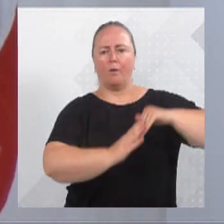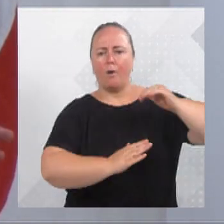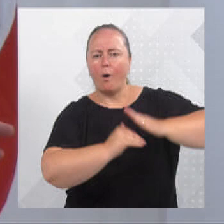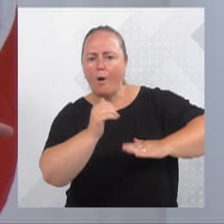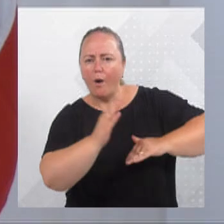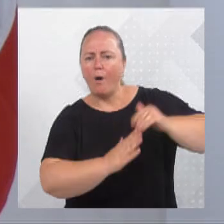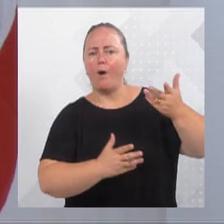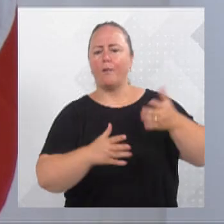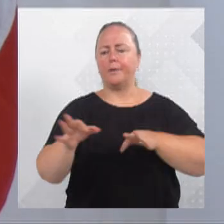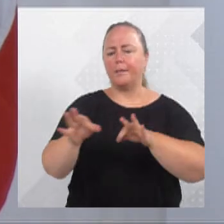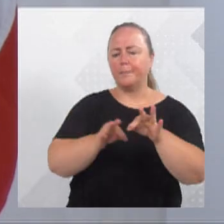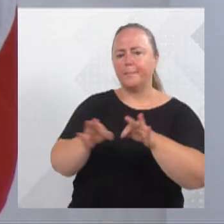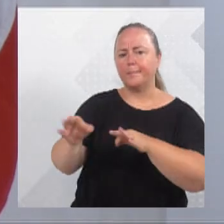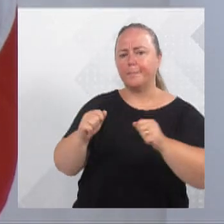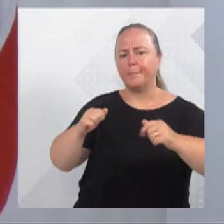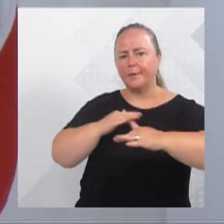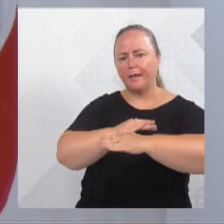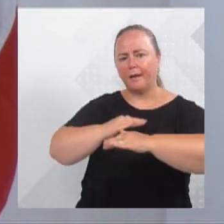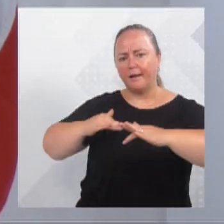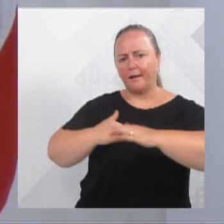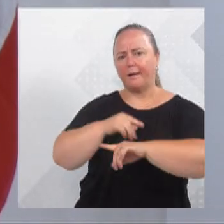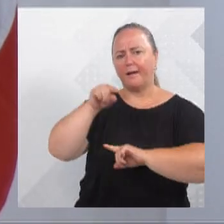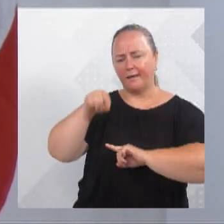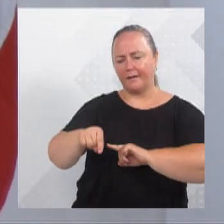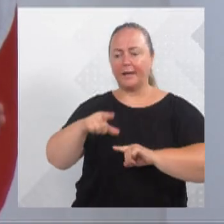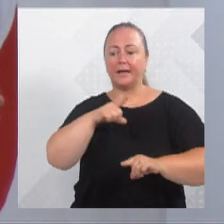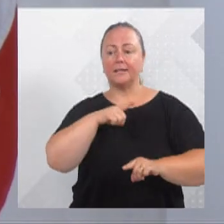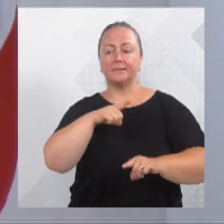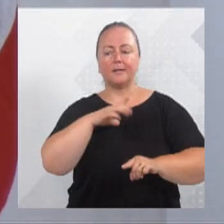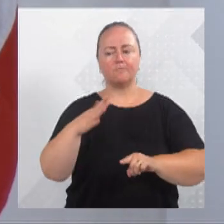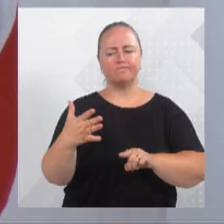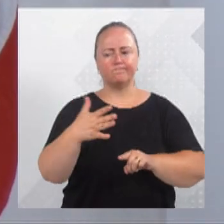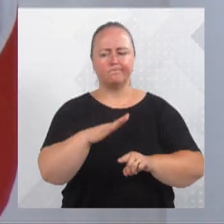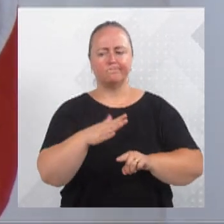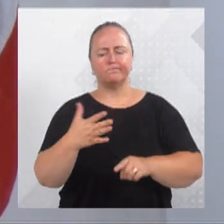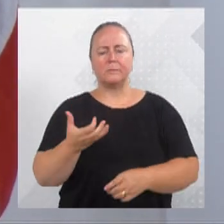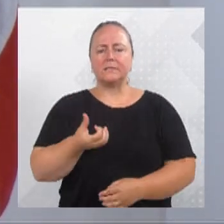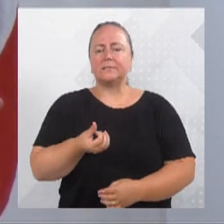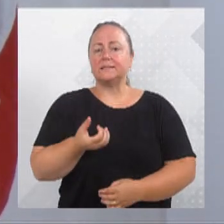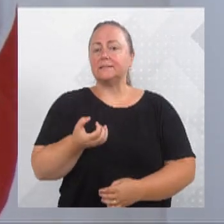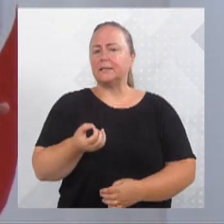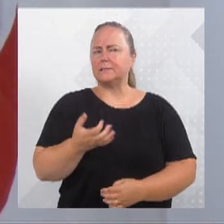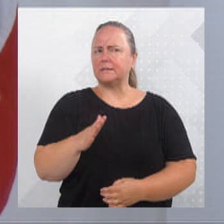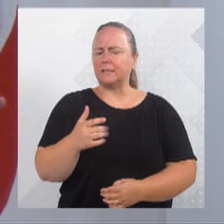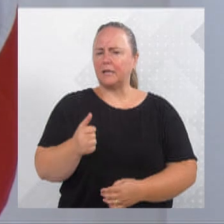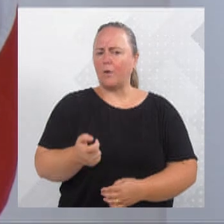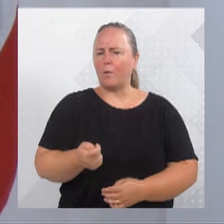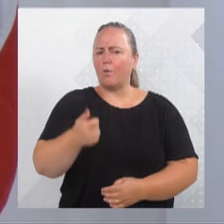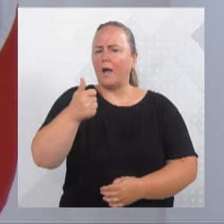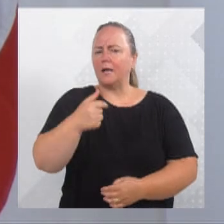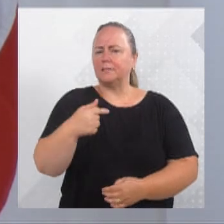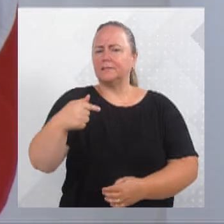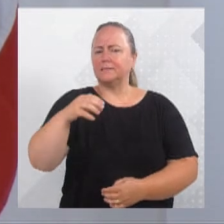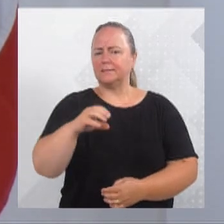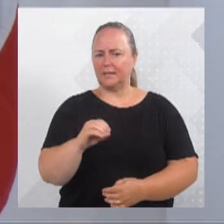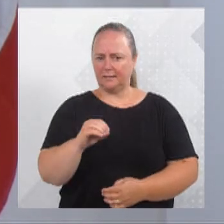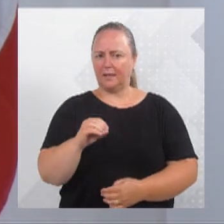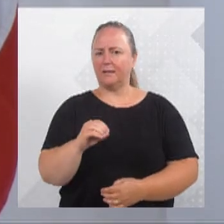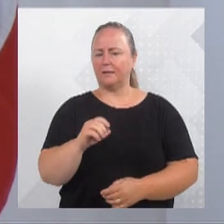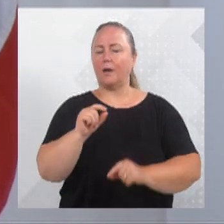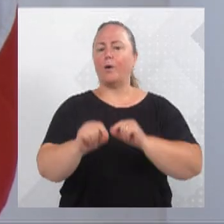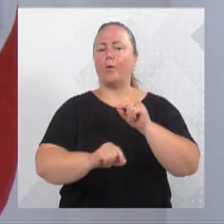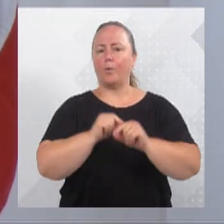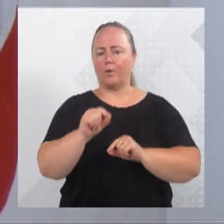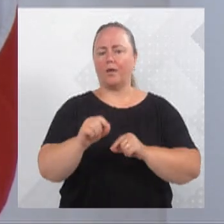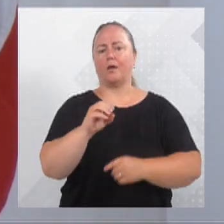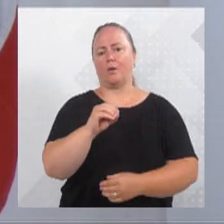planejamento urbano, e nós temos aí previsto cerca de 60, quase 70, se tudo der certo, ordens de